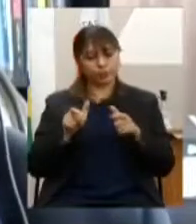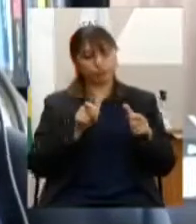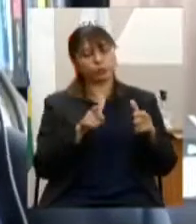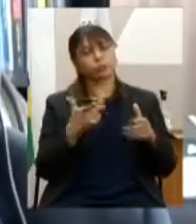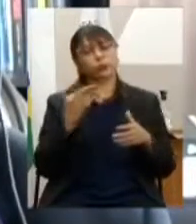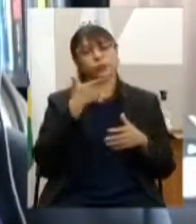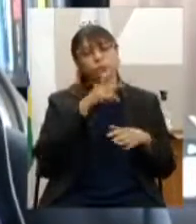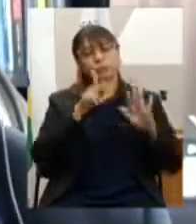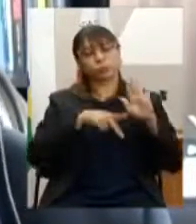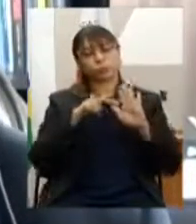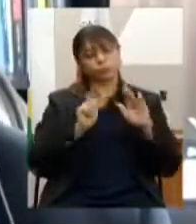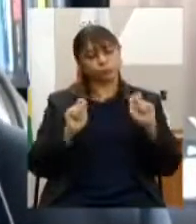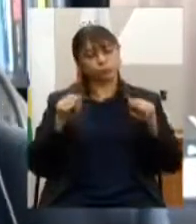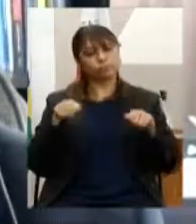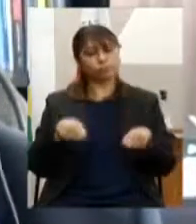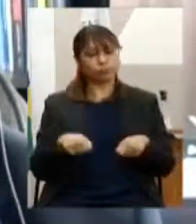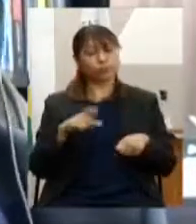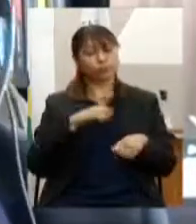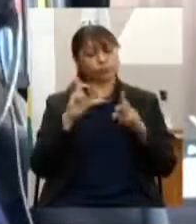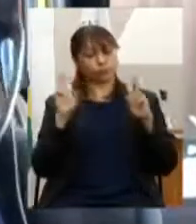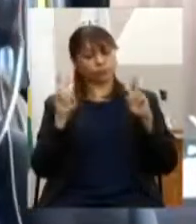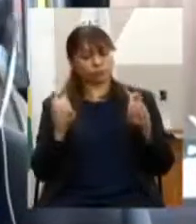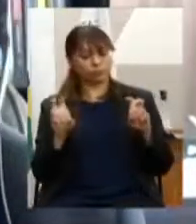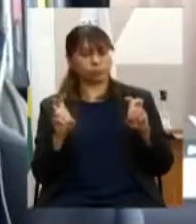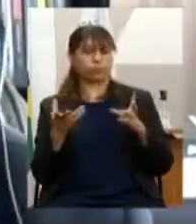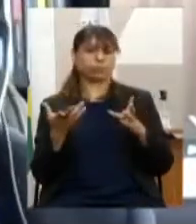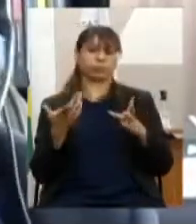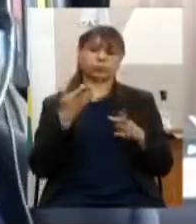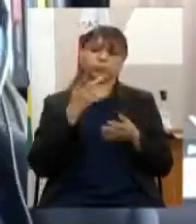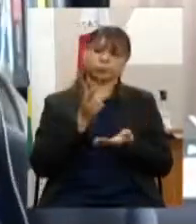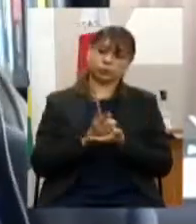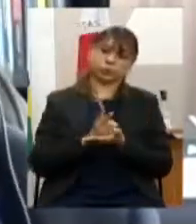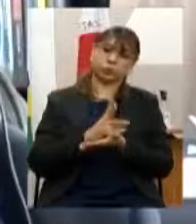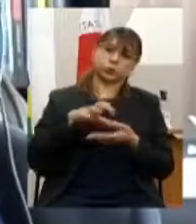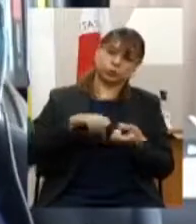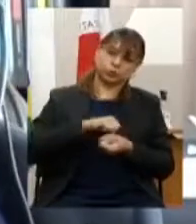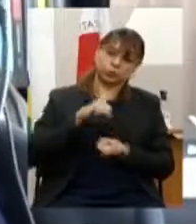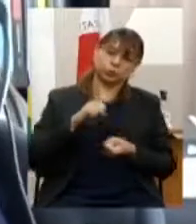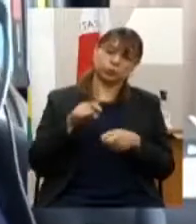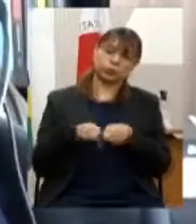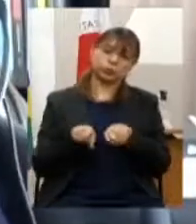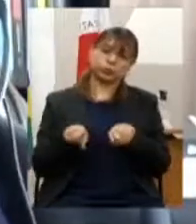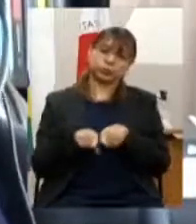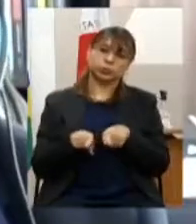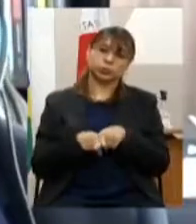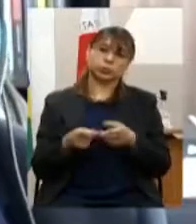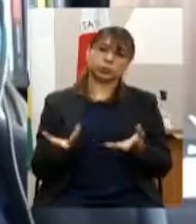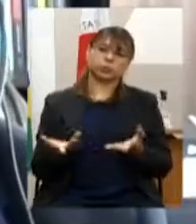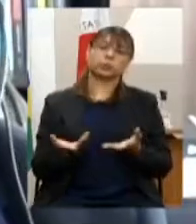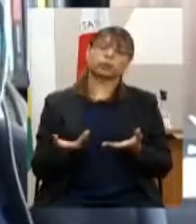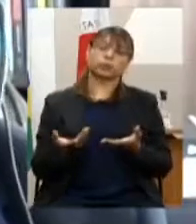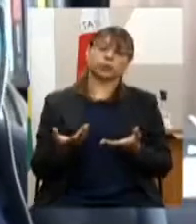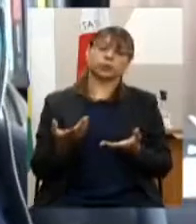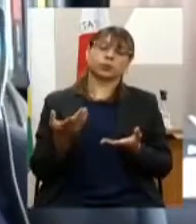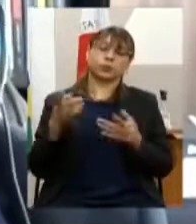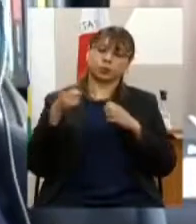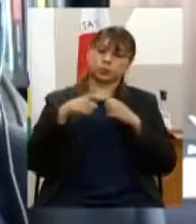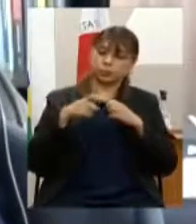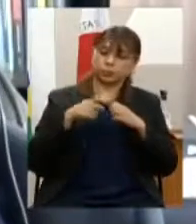capacitação com as temáticas de sustentabilidade produção cultural empreendedorismo cultural